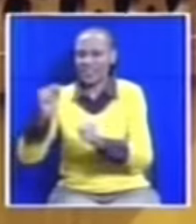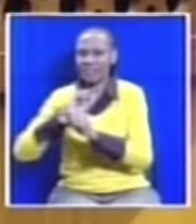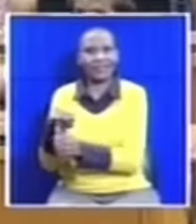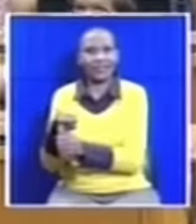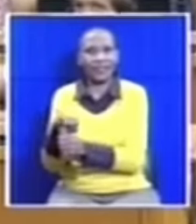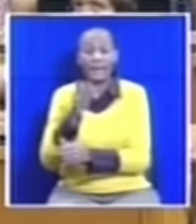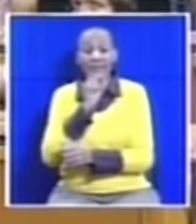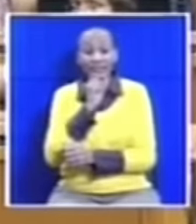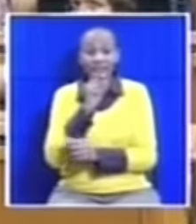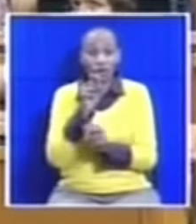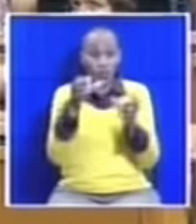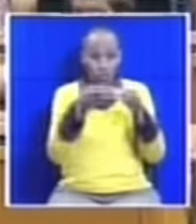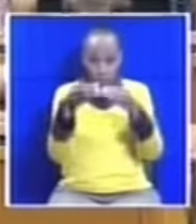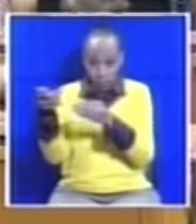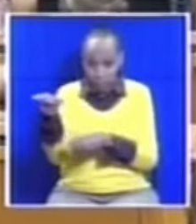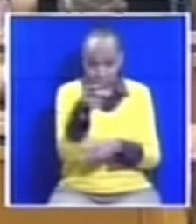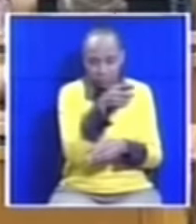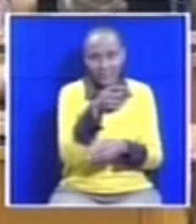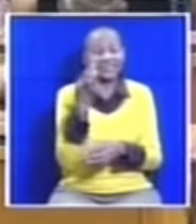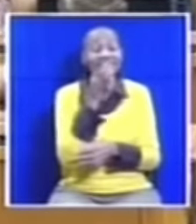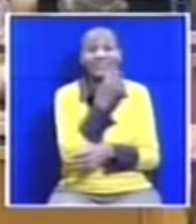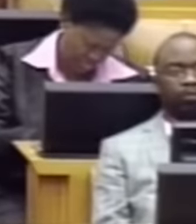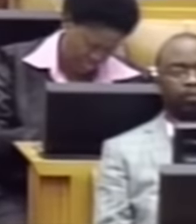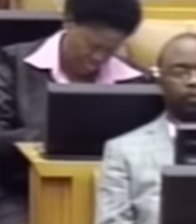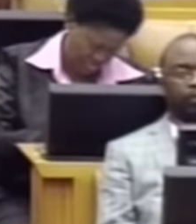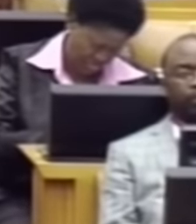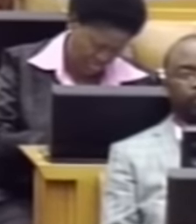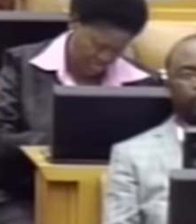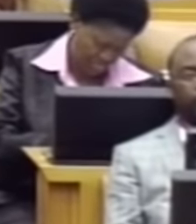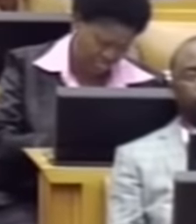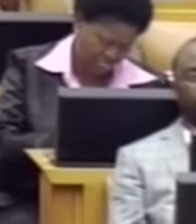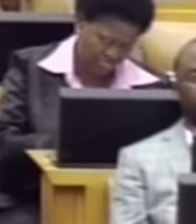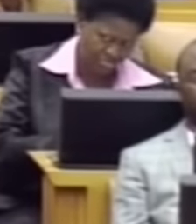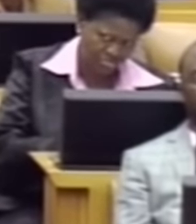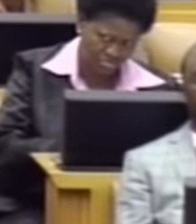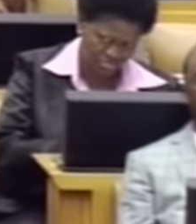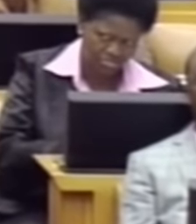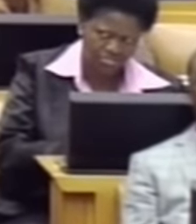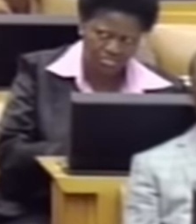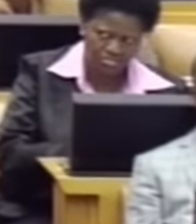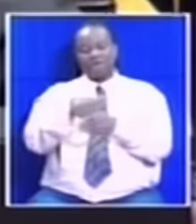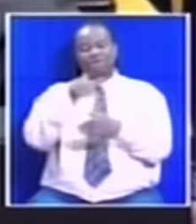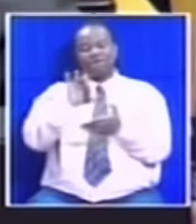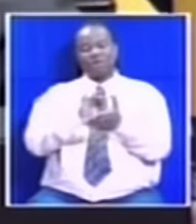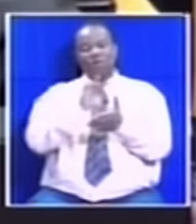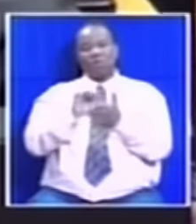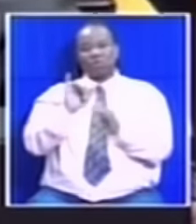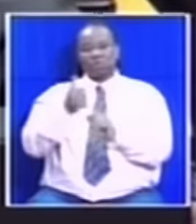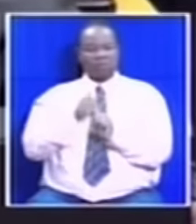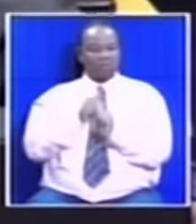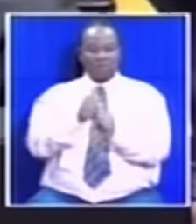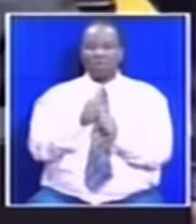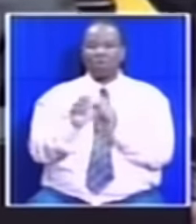apoia oficialmente Zuma, utilizou sua esmagadora maioria parlamentar para rejeitar a moção, que precisava de dois terços para ser